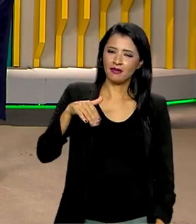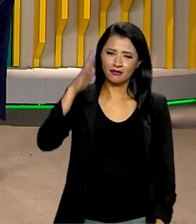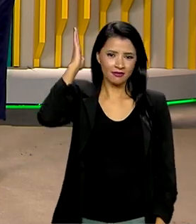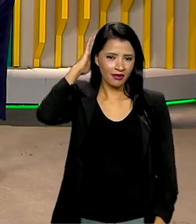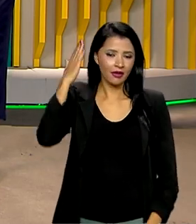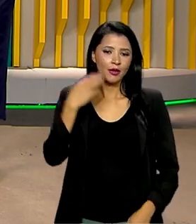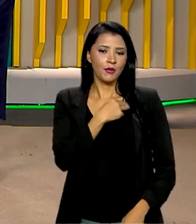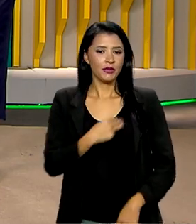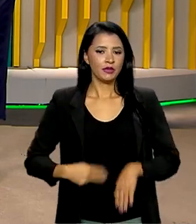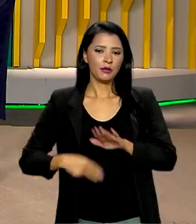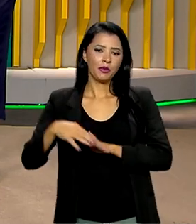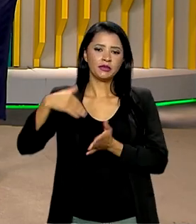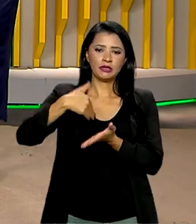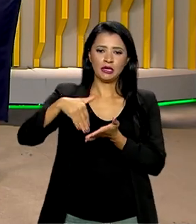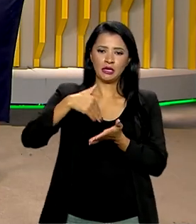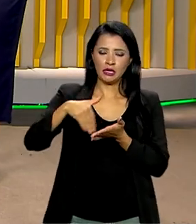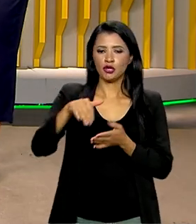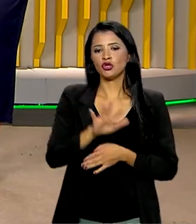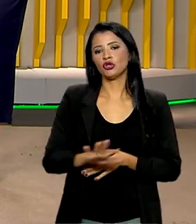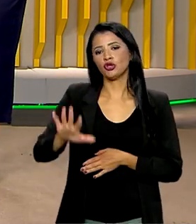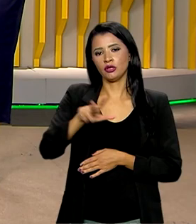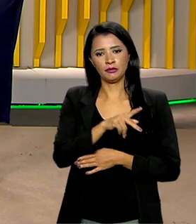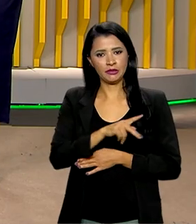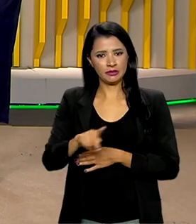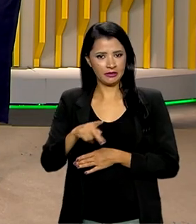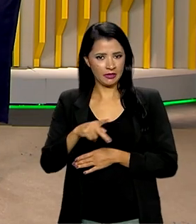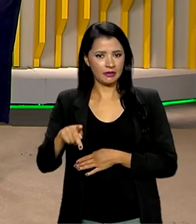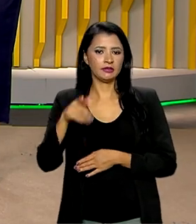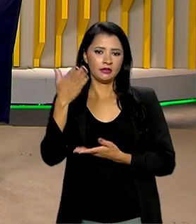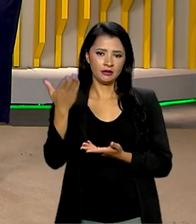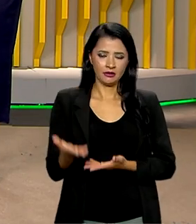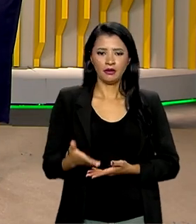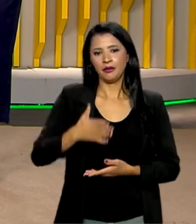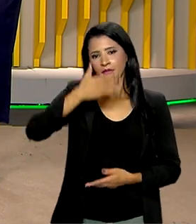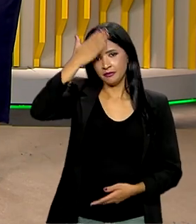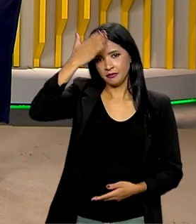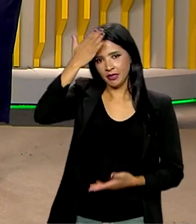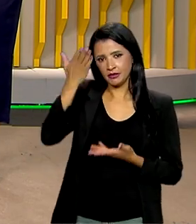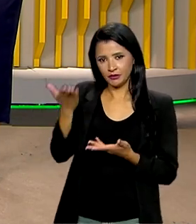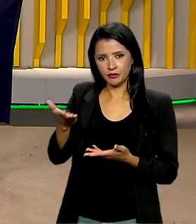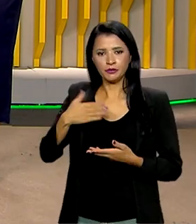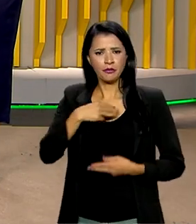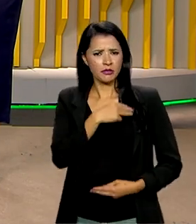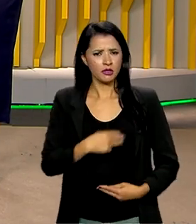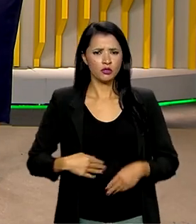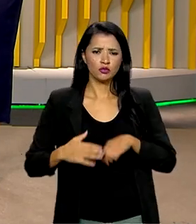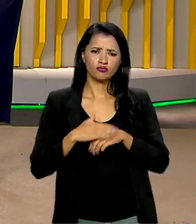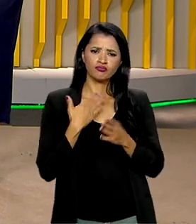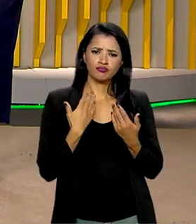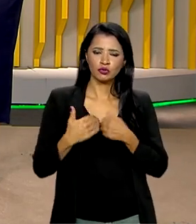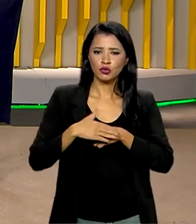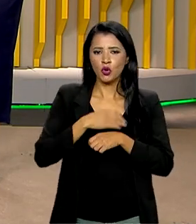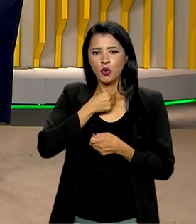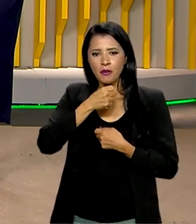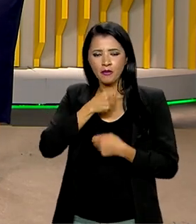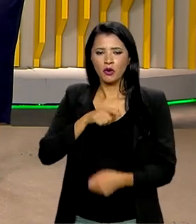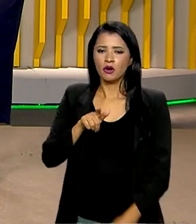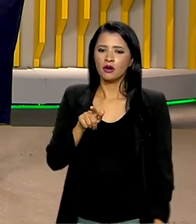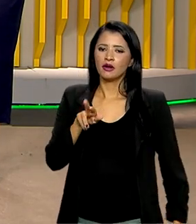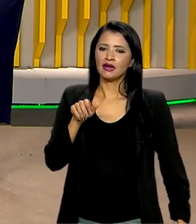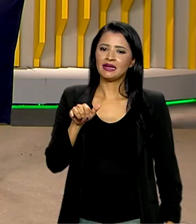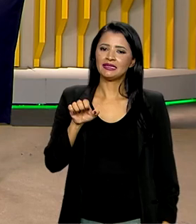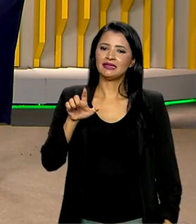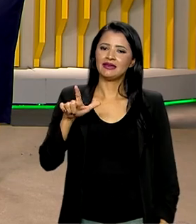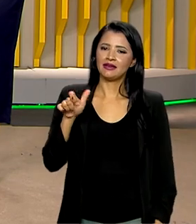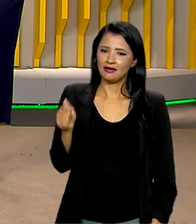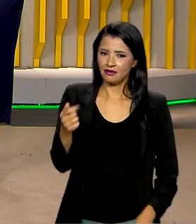ministro da Secretaria-Geral da Presidência da República, Márcio Macedo. O ministro conversou com a repórter Graziele Bezerra, que